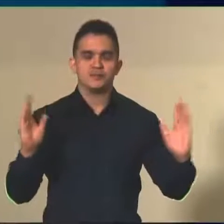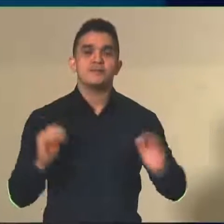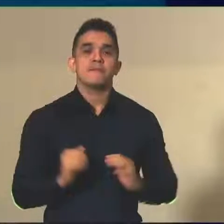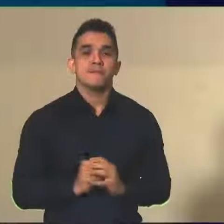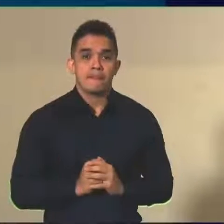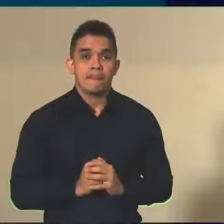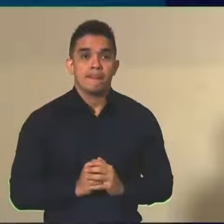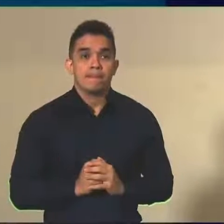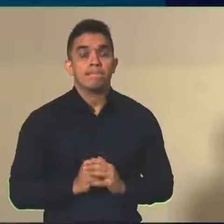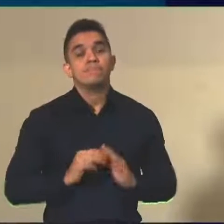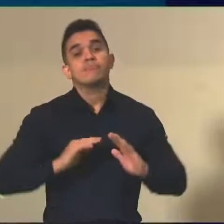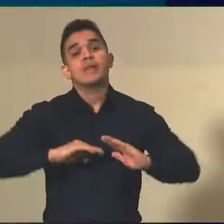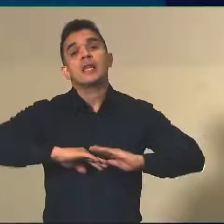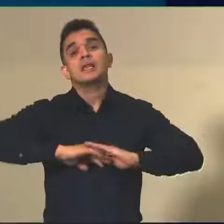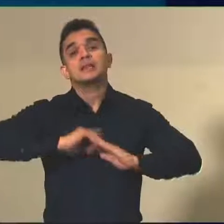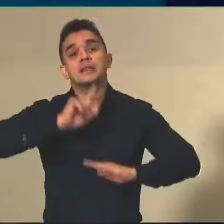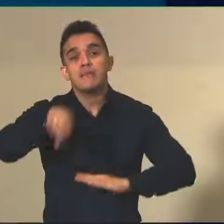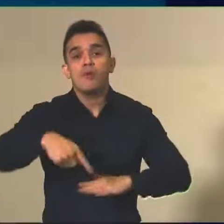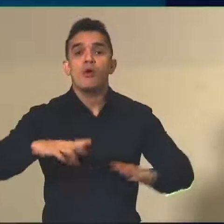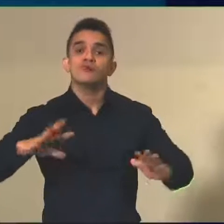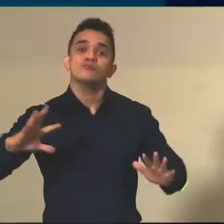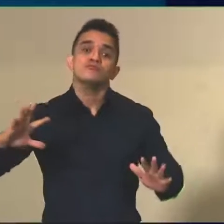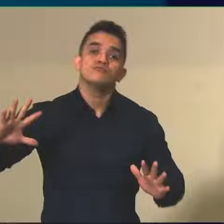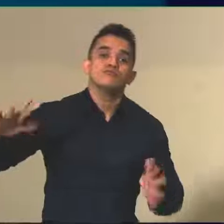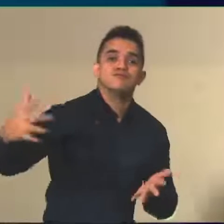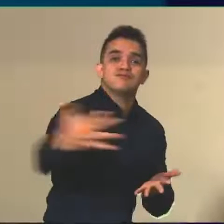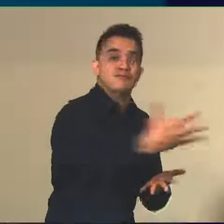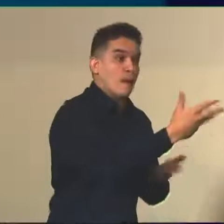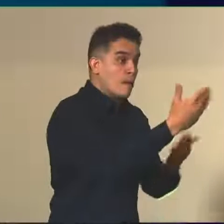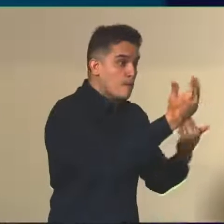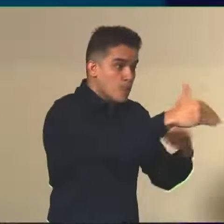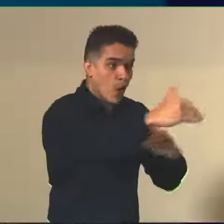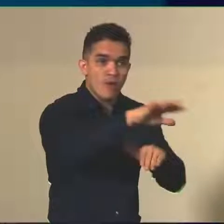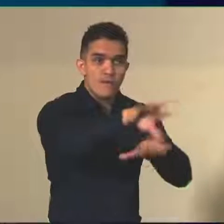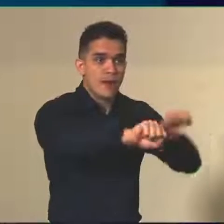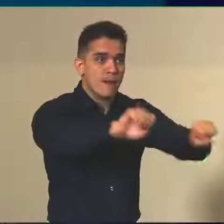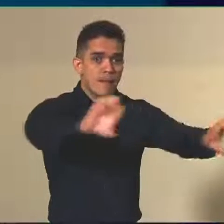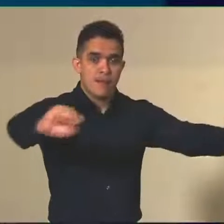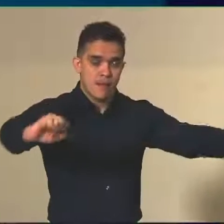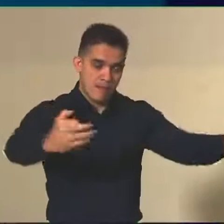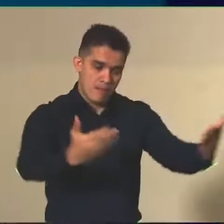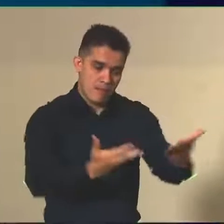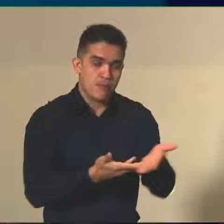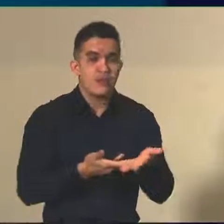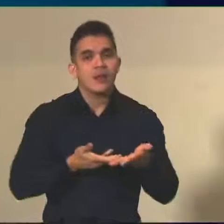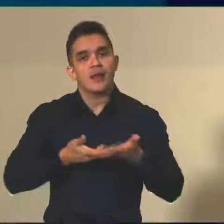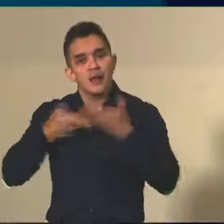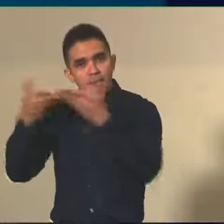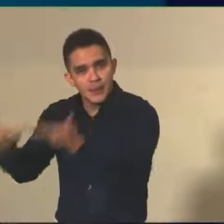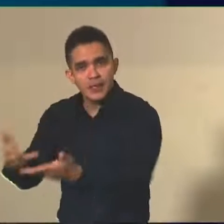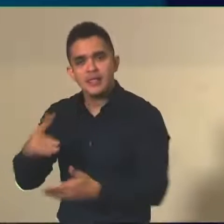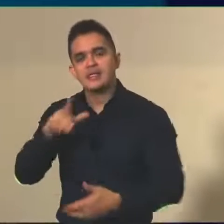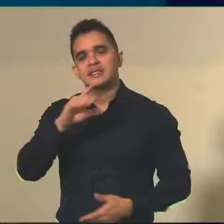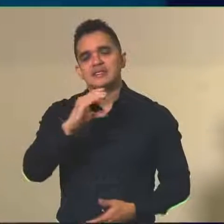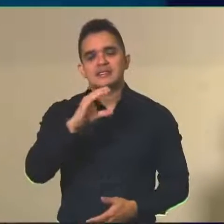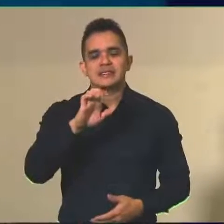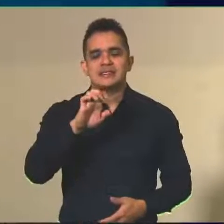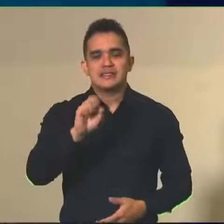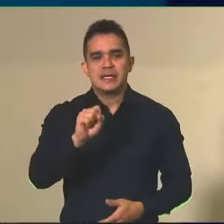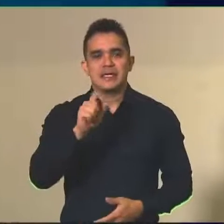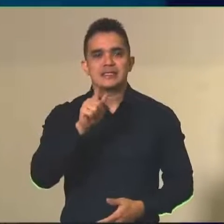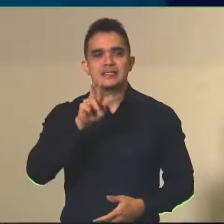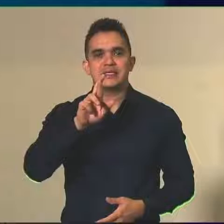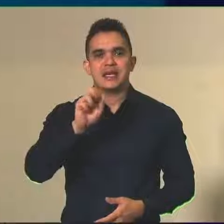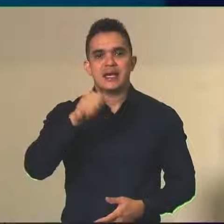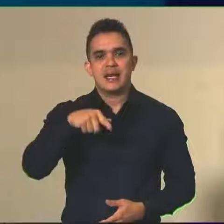recolhidas e encaminhadas novamente para a FGV e para a CESGAM Rio, para que seja feita a digitalização, depois